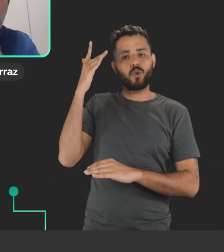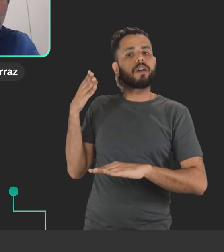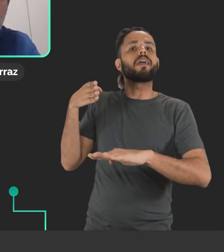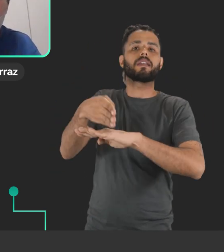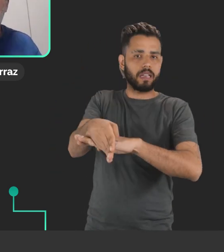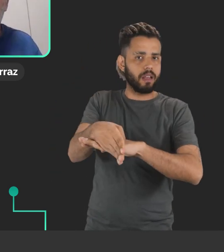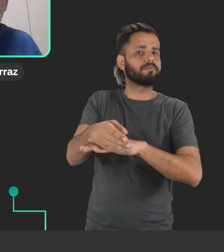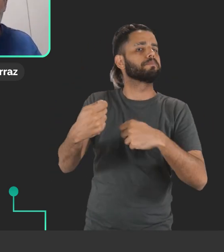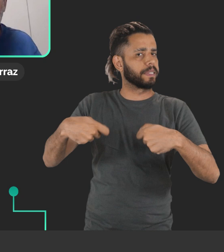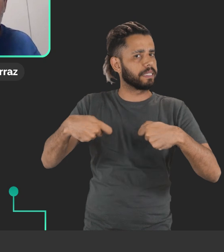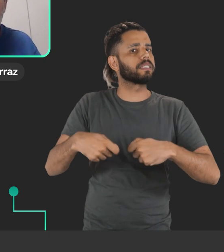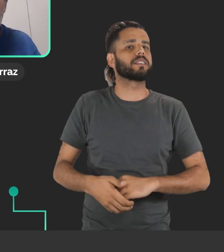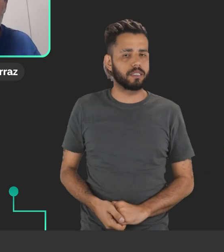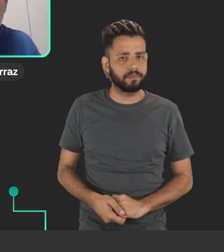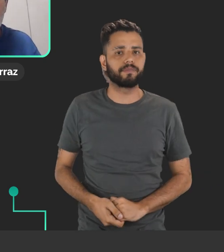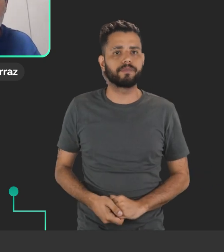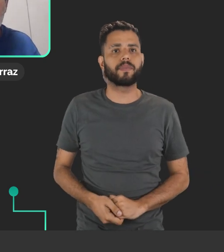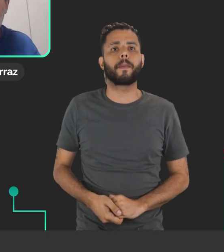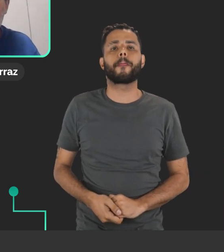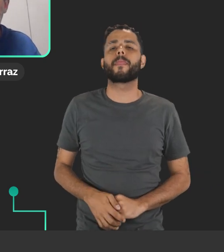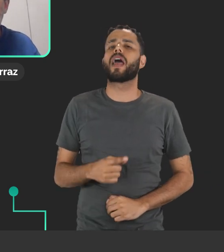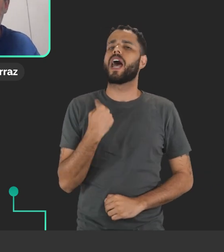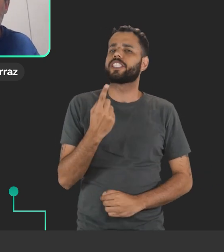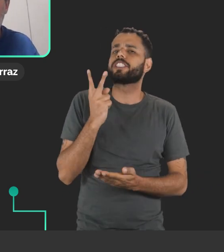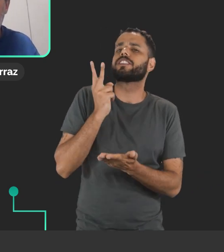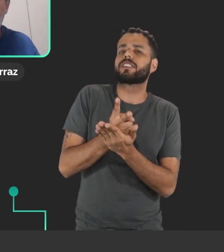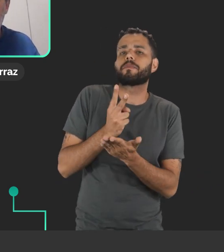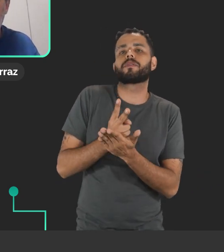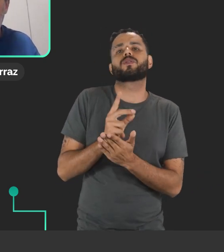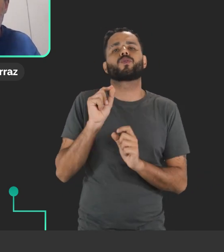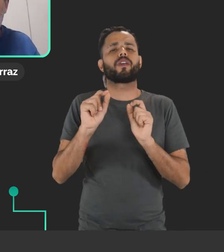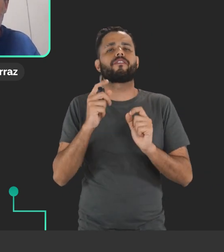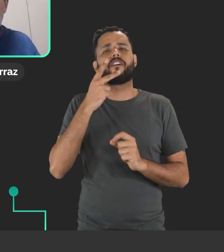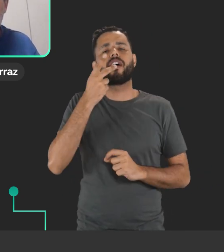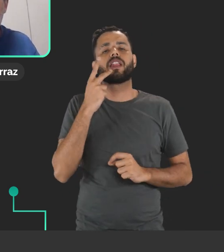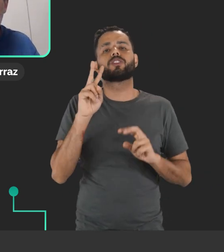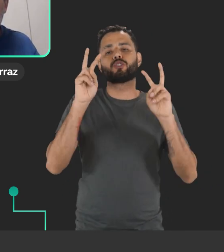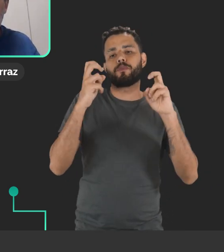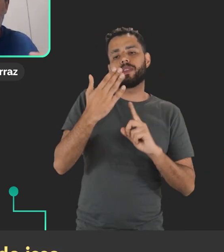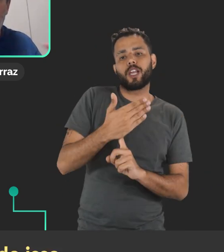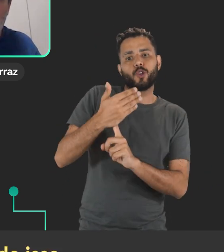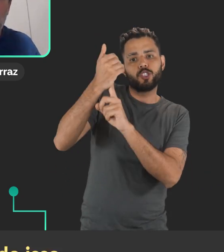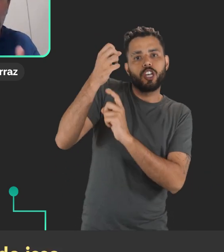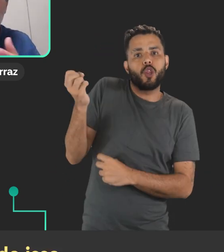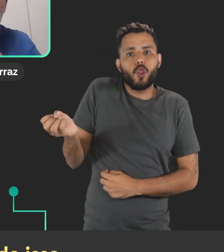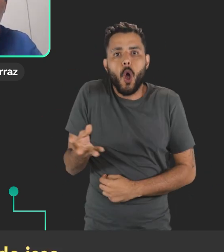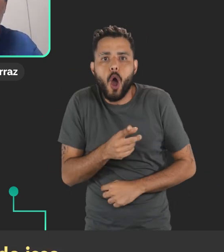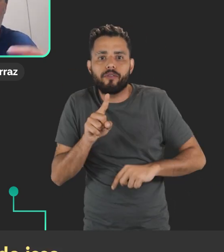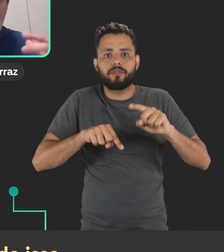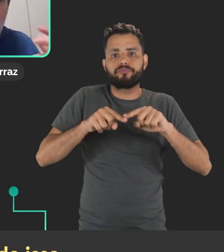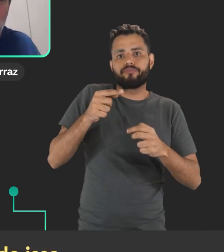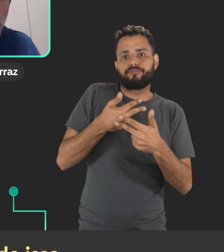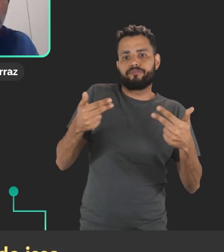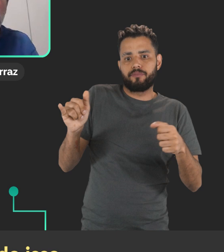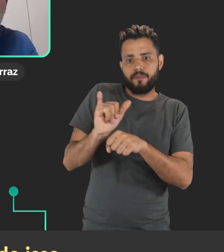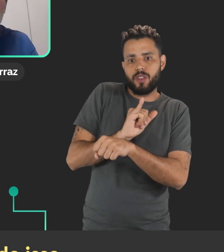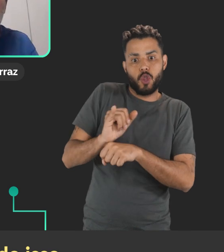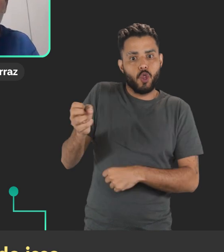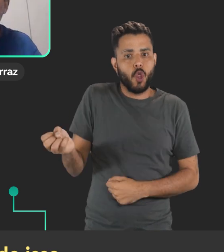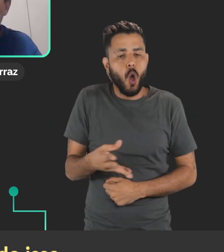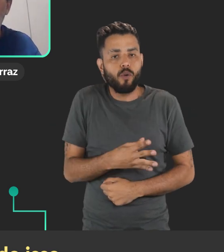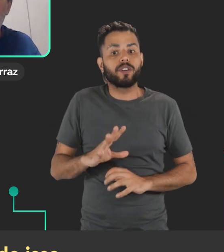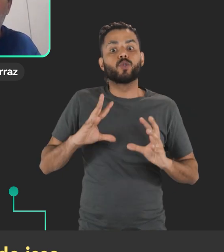o acesso de todas as pessoas, né. Cada vez mais a gente fala de novas tecnologias, novos